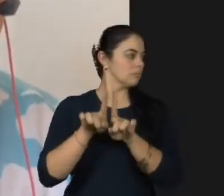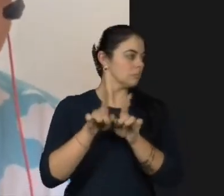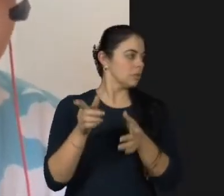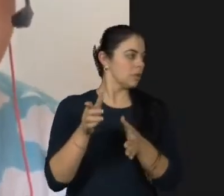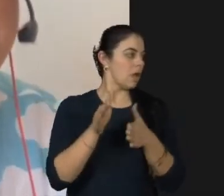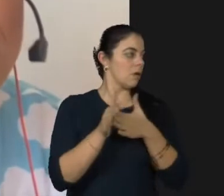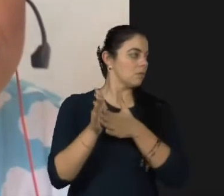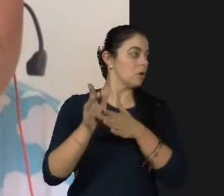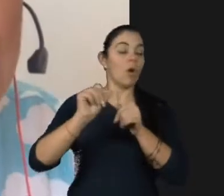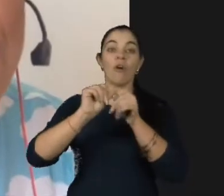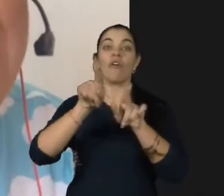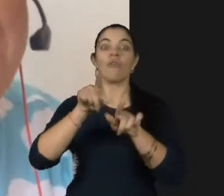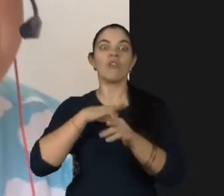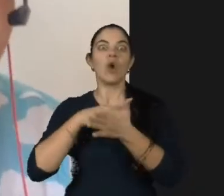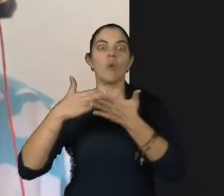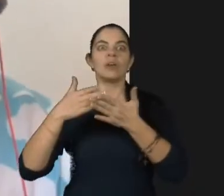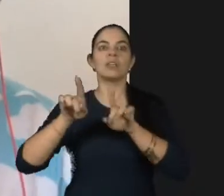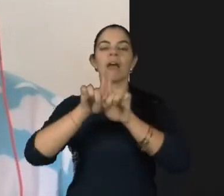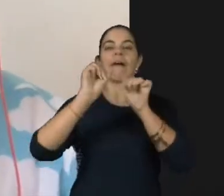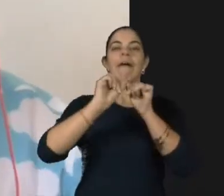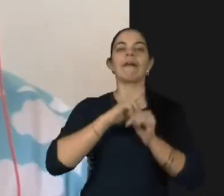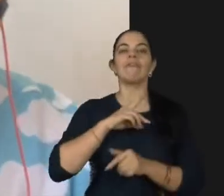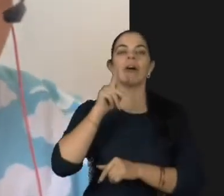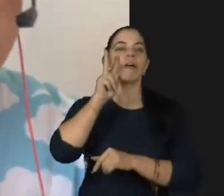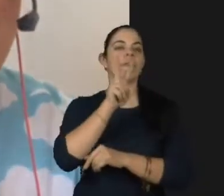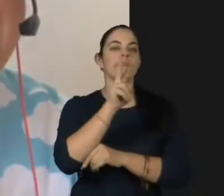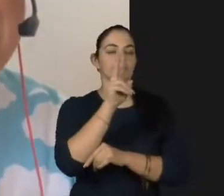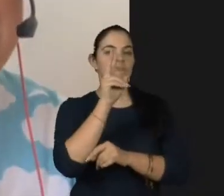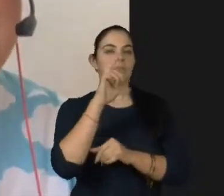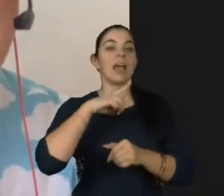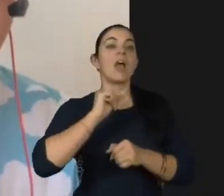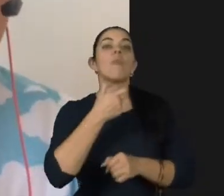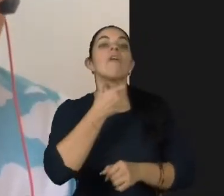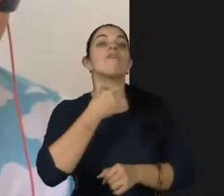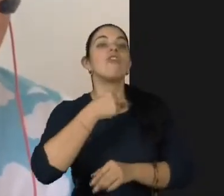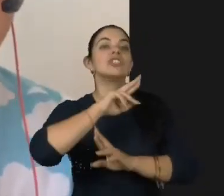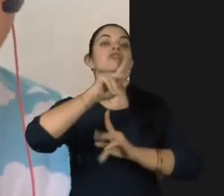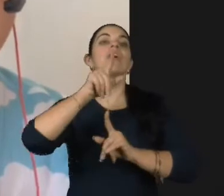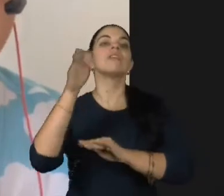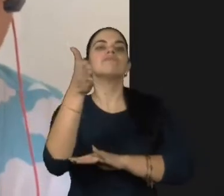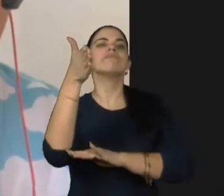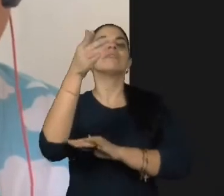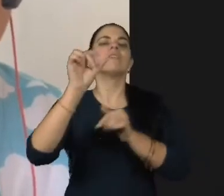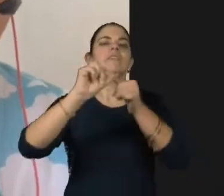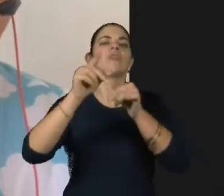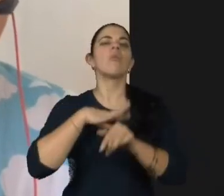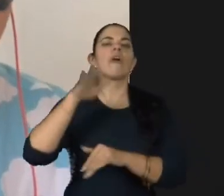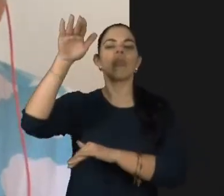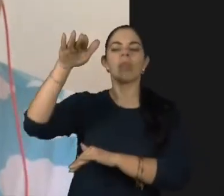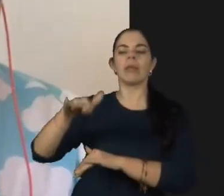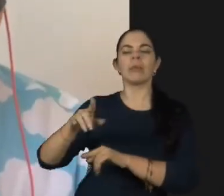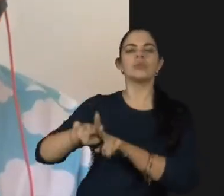eu comecei, eu vi que precisava acontecer uma voz diferente que mostrasse o nanismo